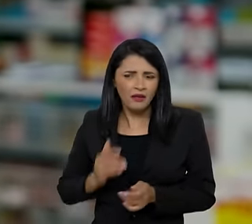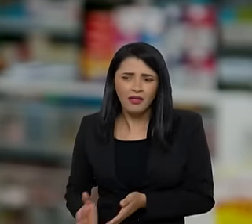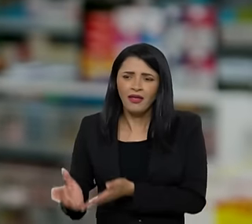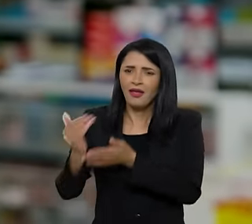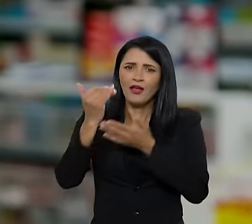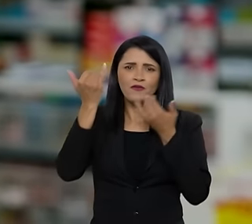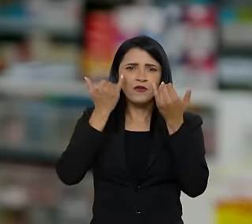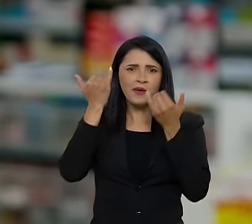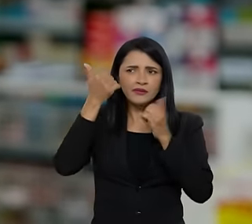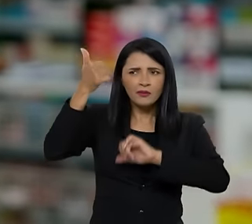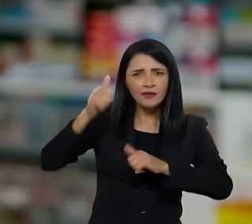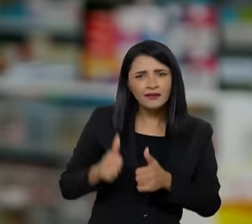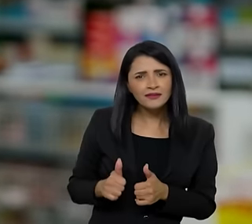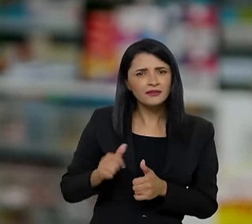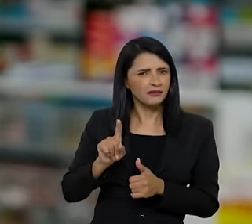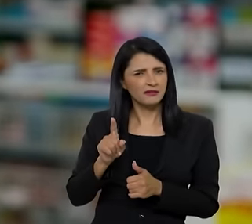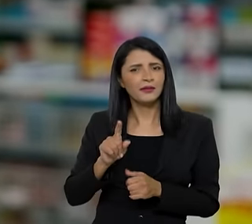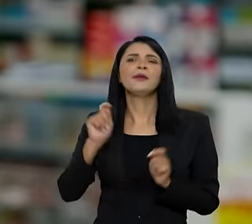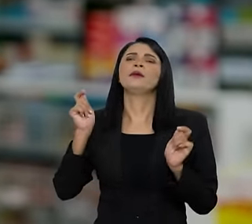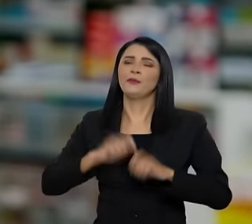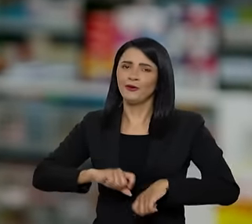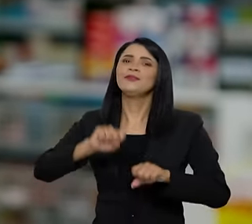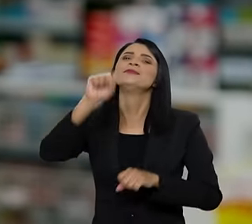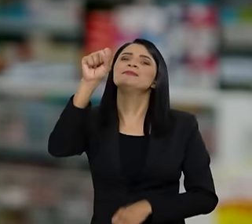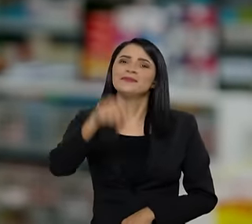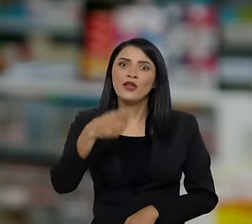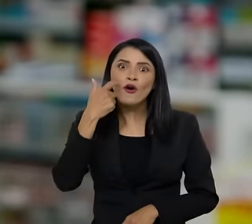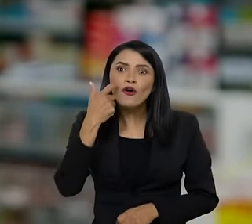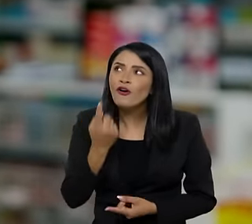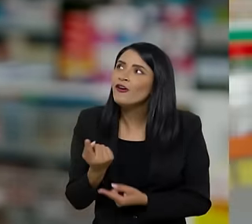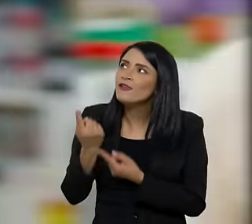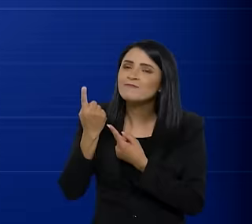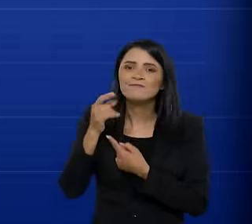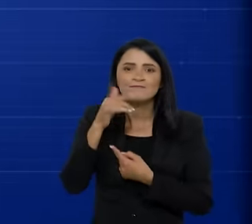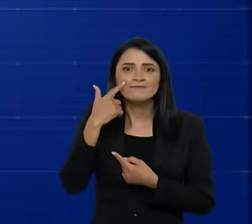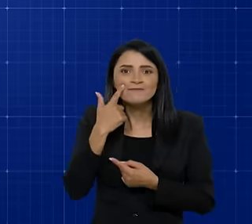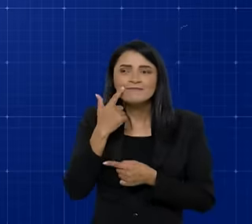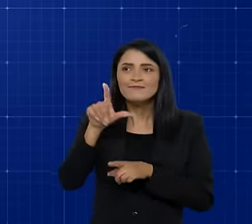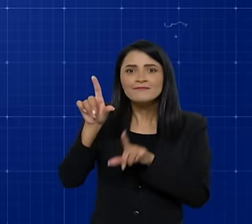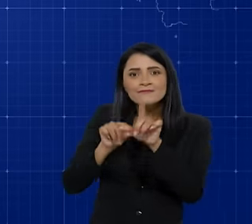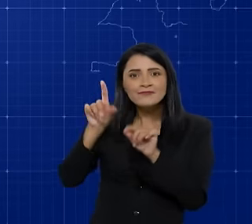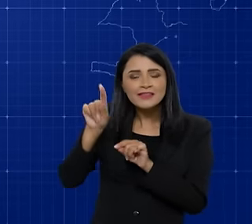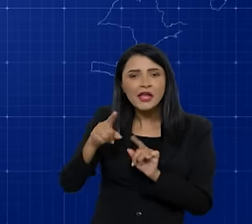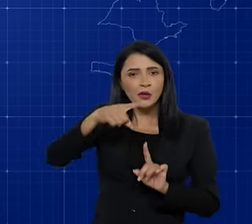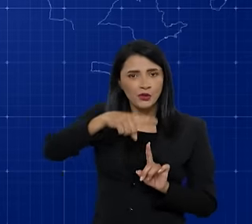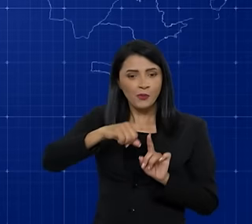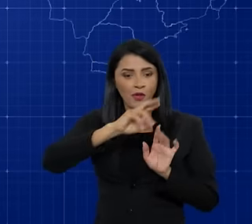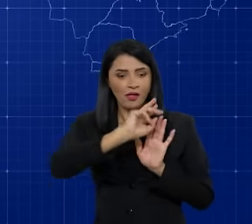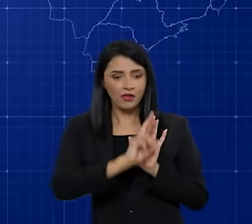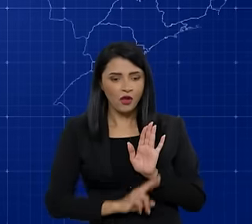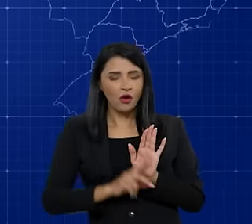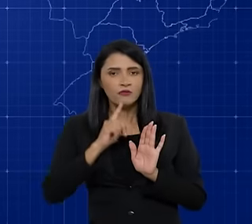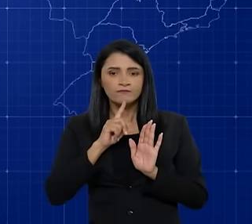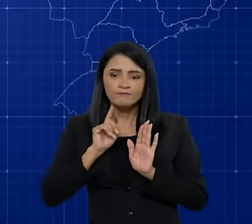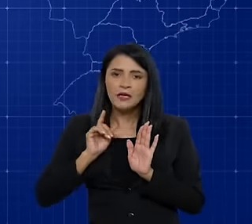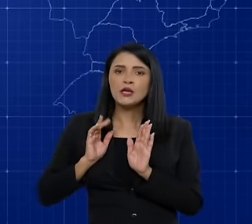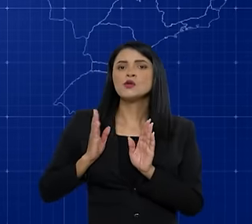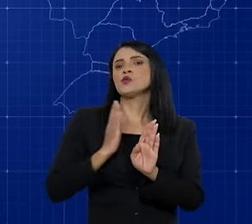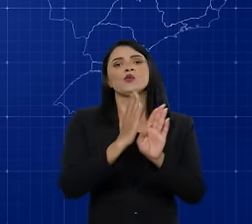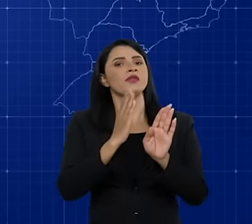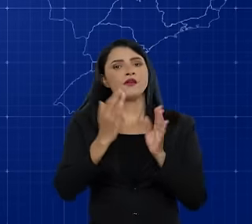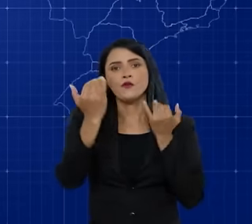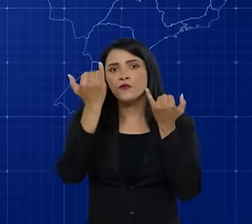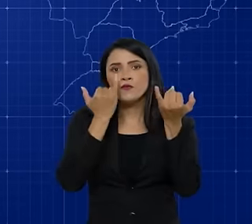possível reunir todos os dados para análise? Pelo contrário, olha só. Se você selecionar o formato relatório, vai